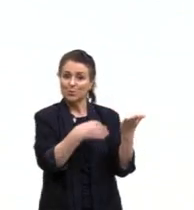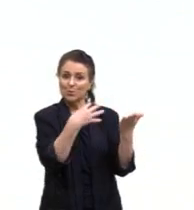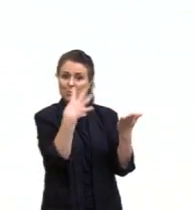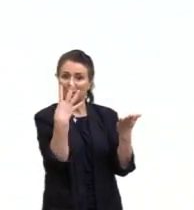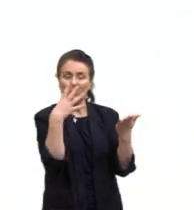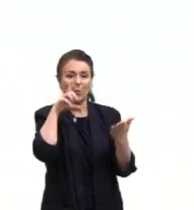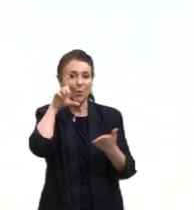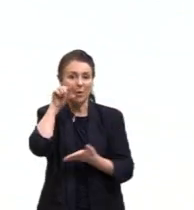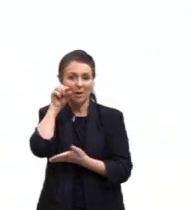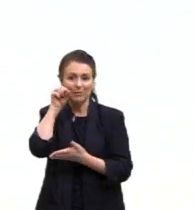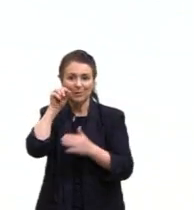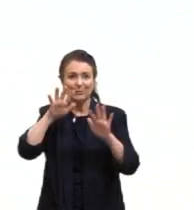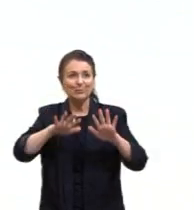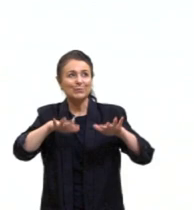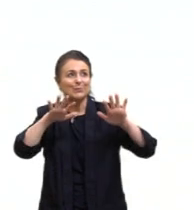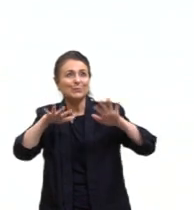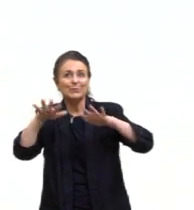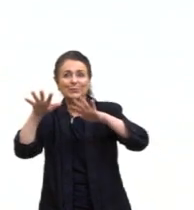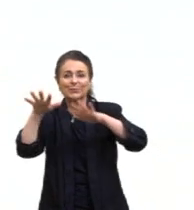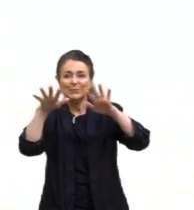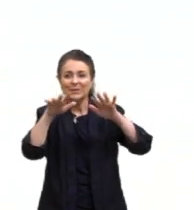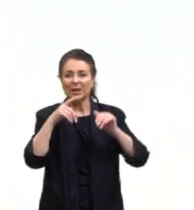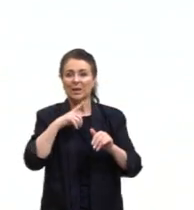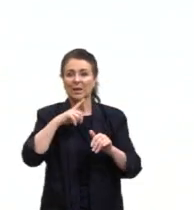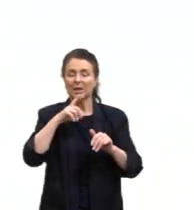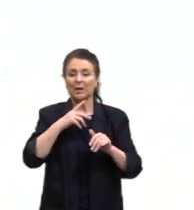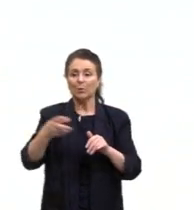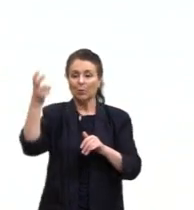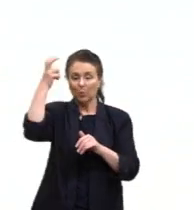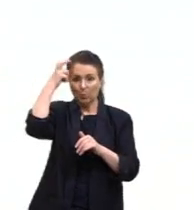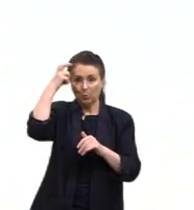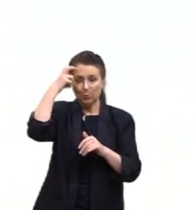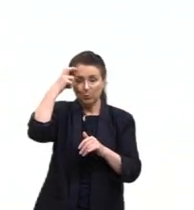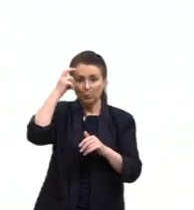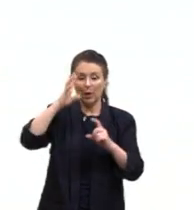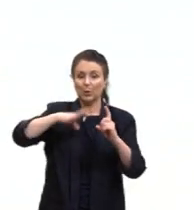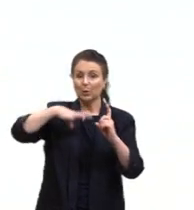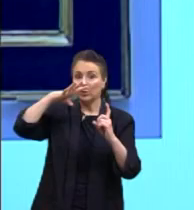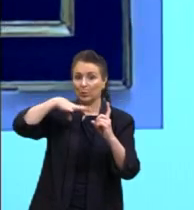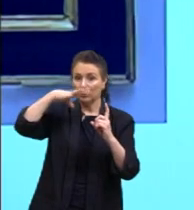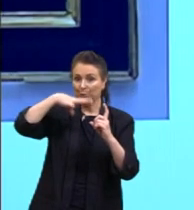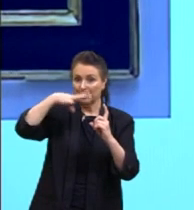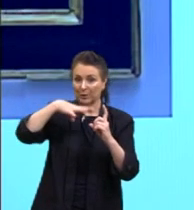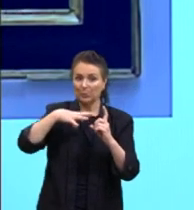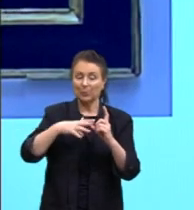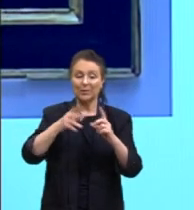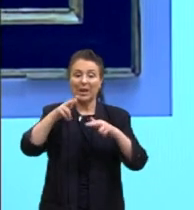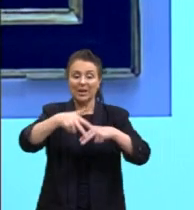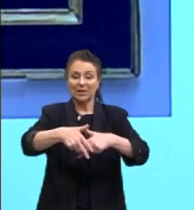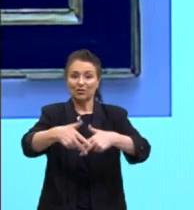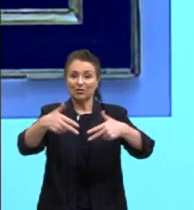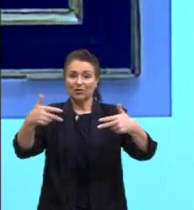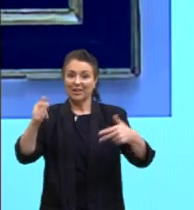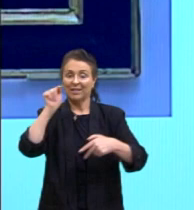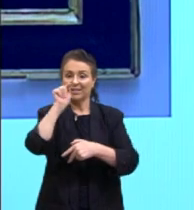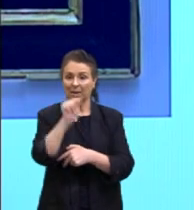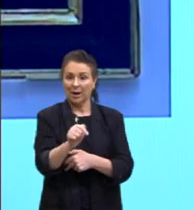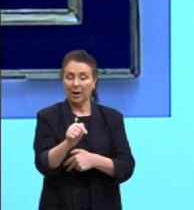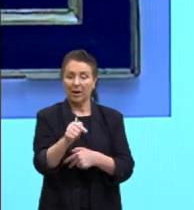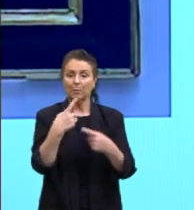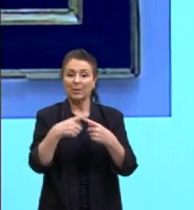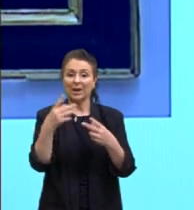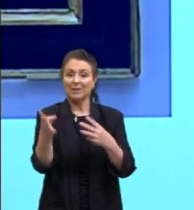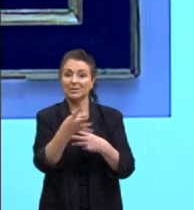aves que dentro da cultura dela, dentro do mito ali da etnia dela, são aves que protegem